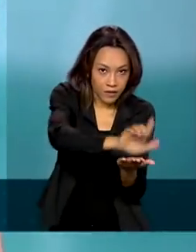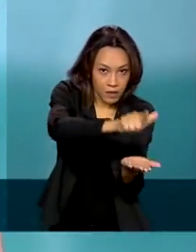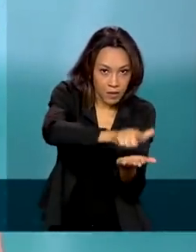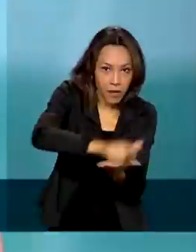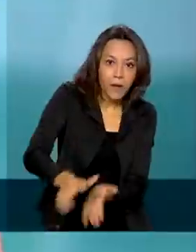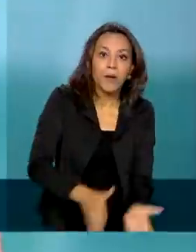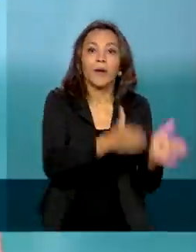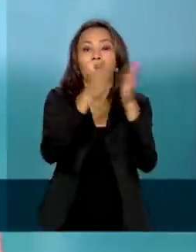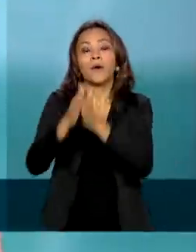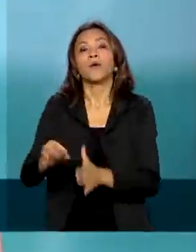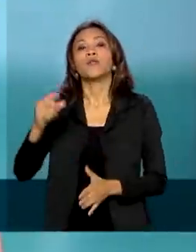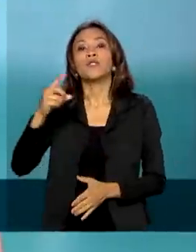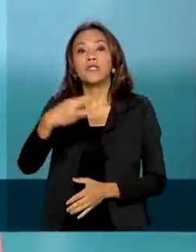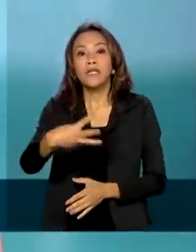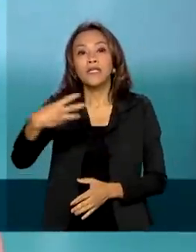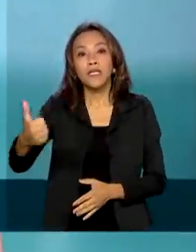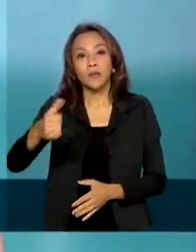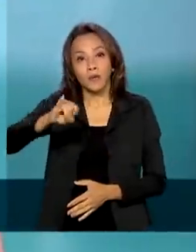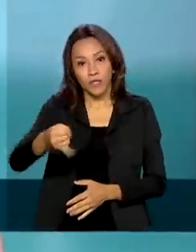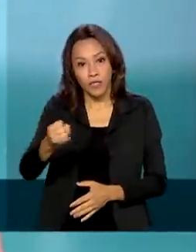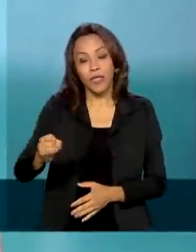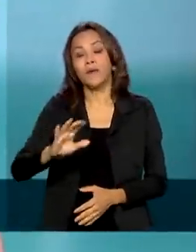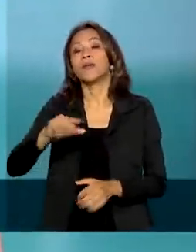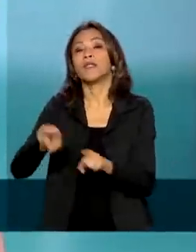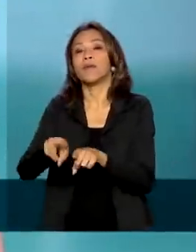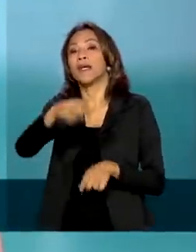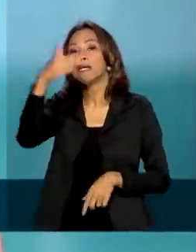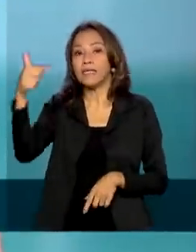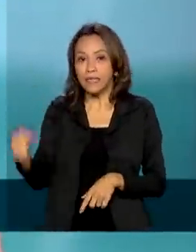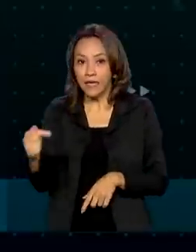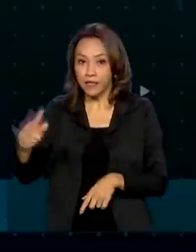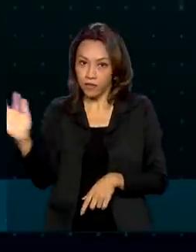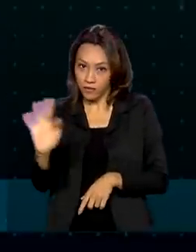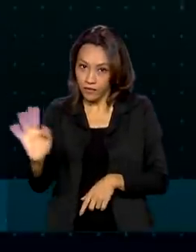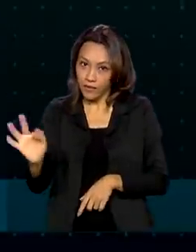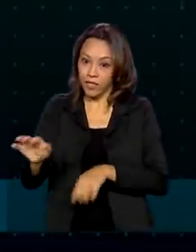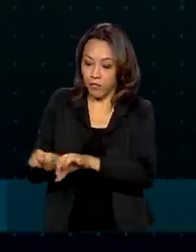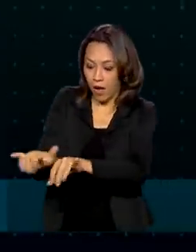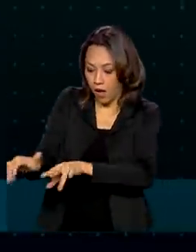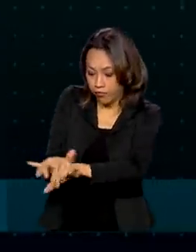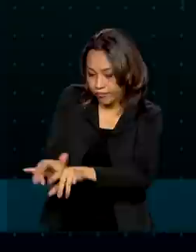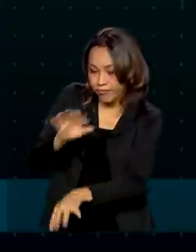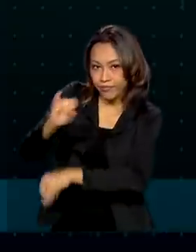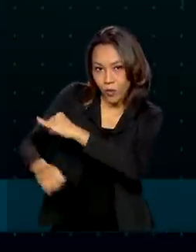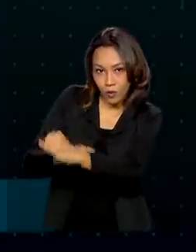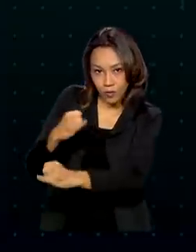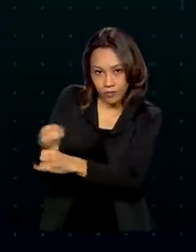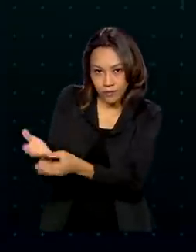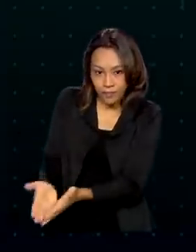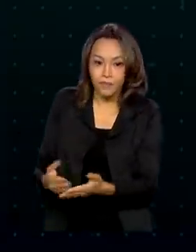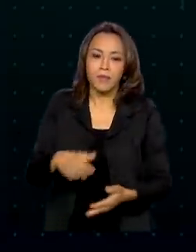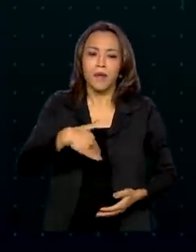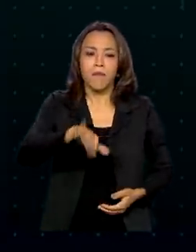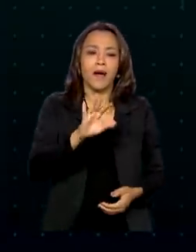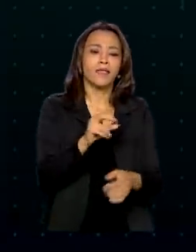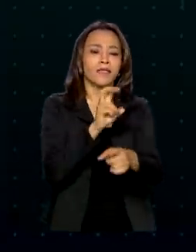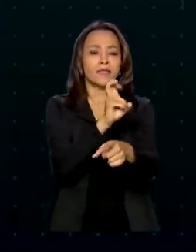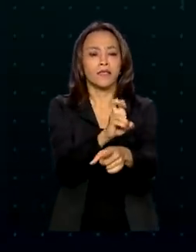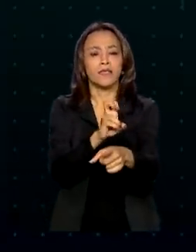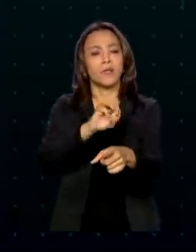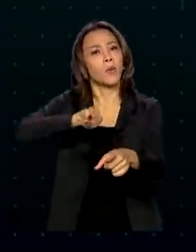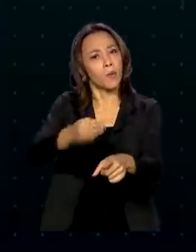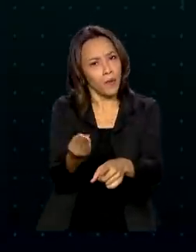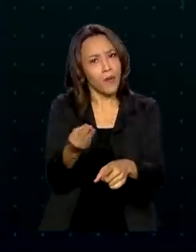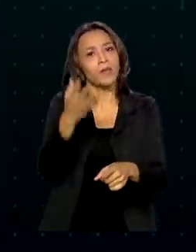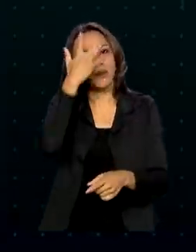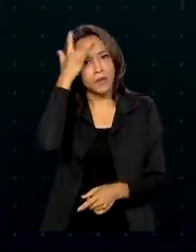dias 31 de janeiro e 7 de fevereiro, para a versão digital. Mais de 5 milhões e 600 mil pessoas se